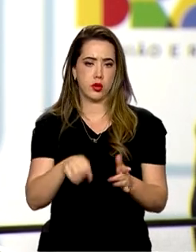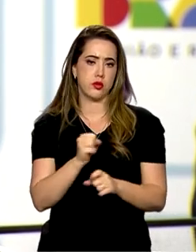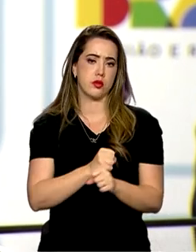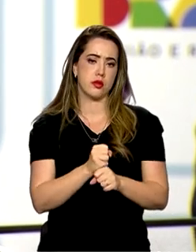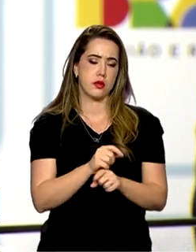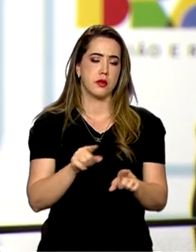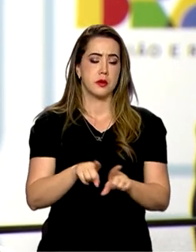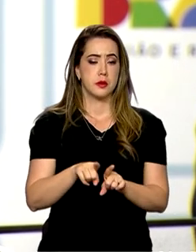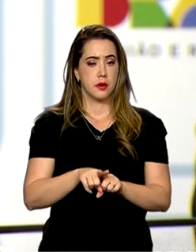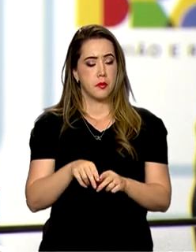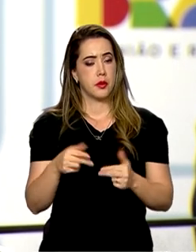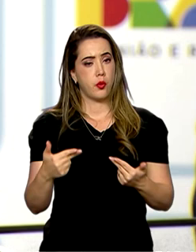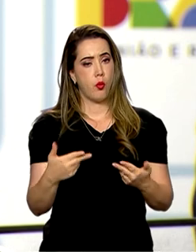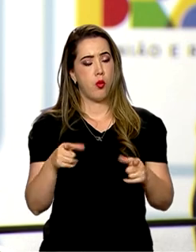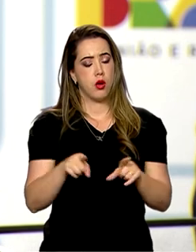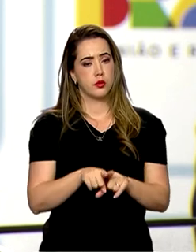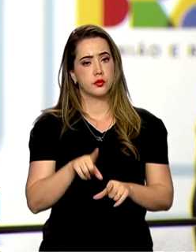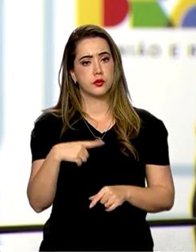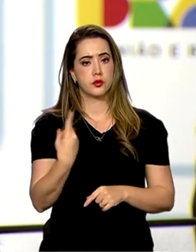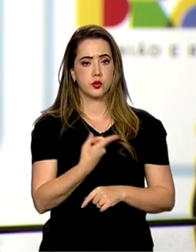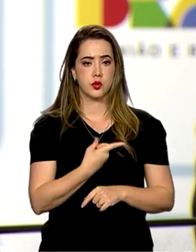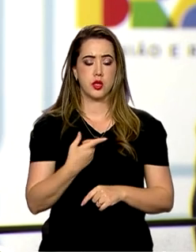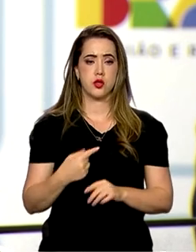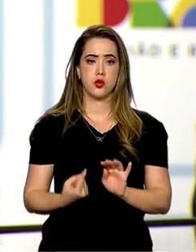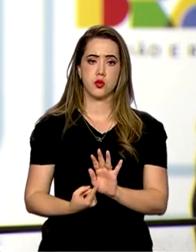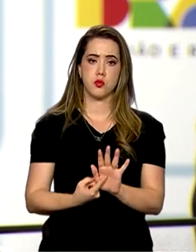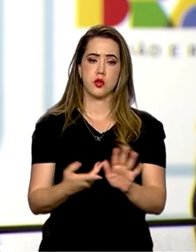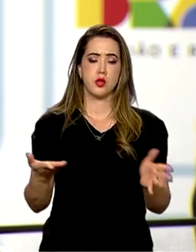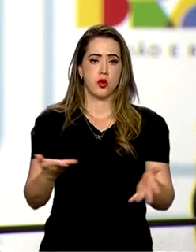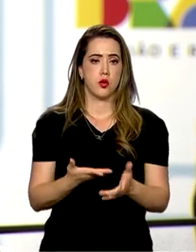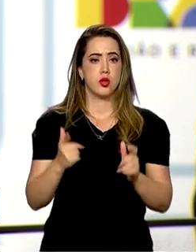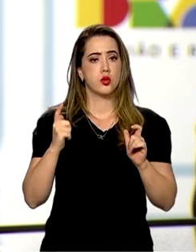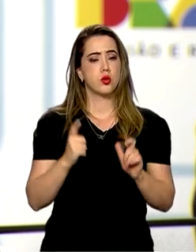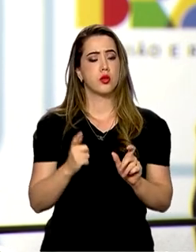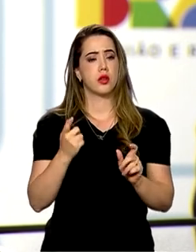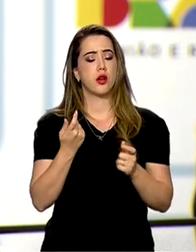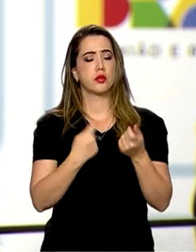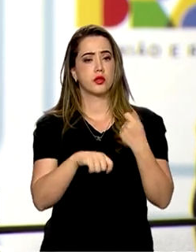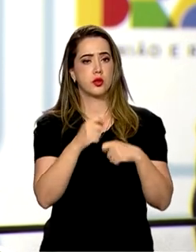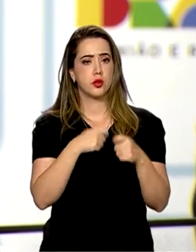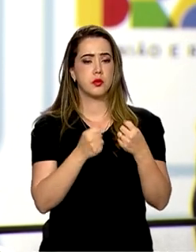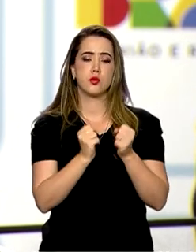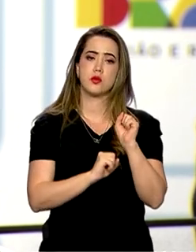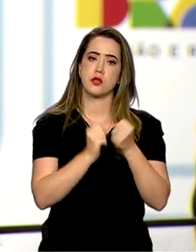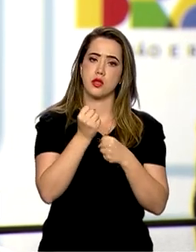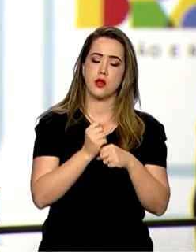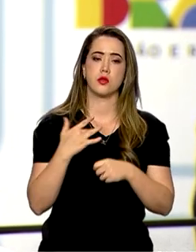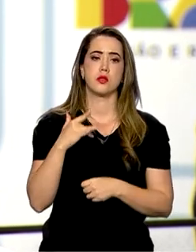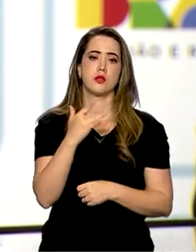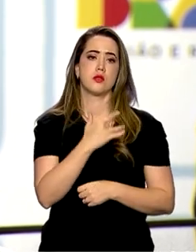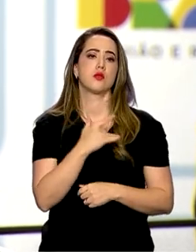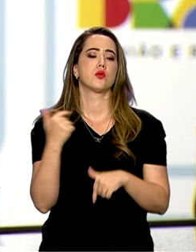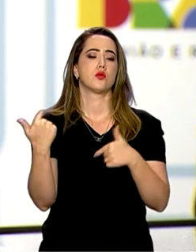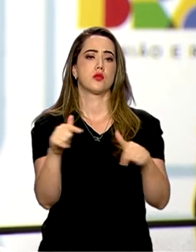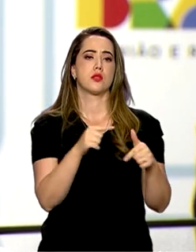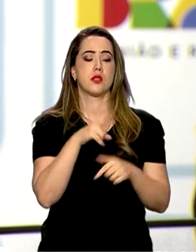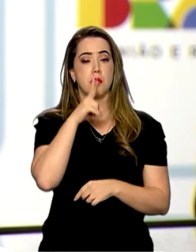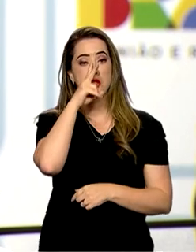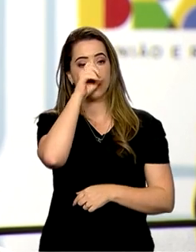mesma forma, o que nós colocamos aqui do Complexo Econômico e Industrial da Saúde, as ações de